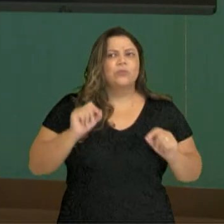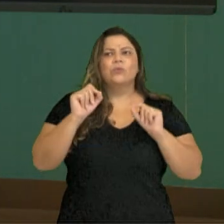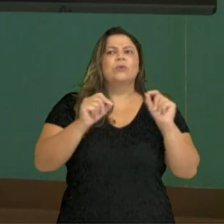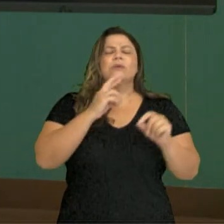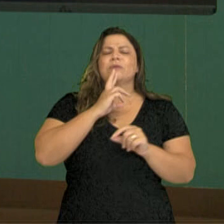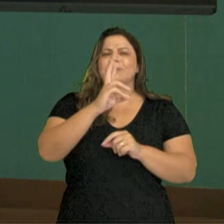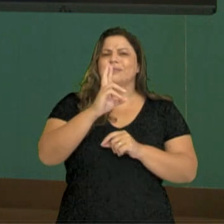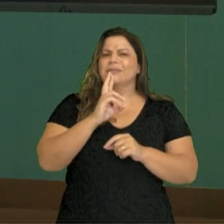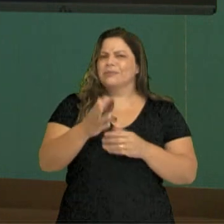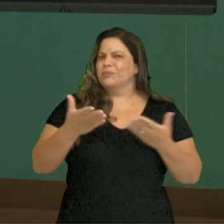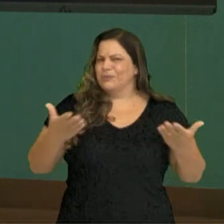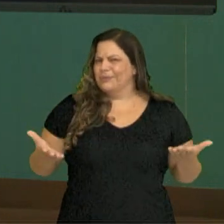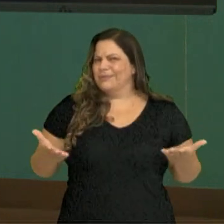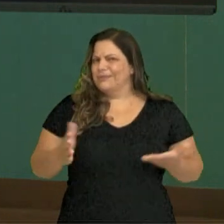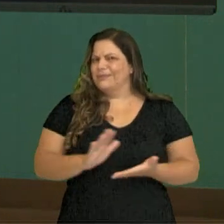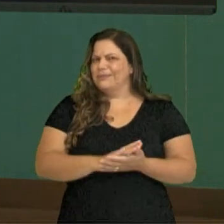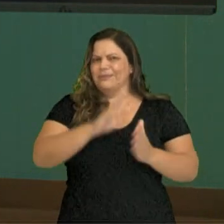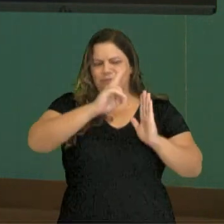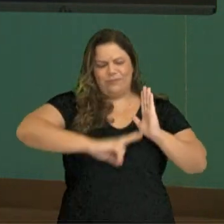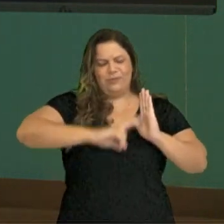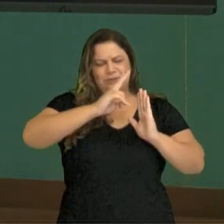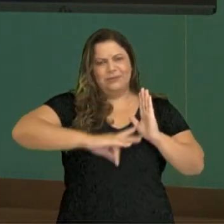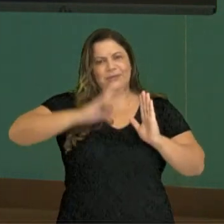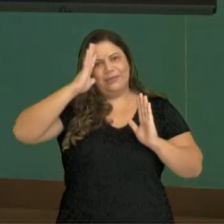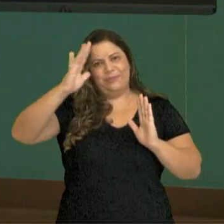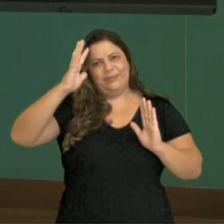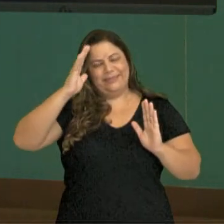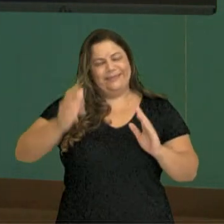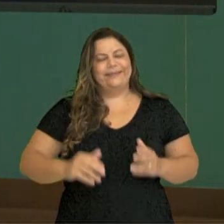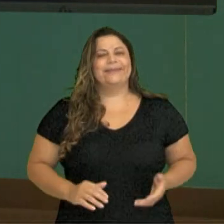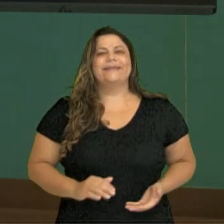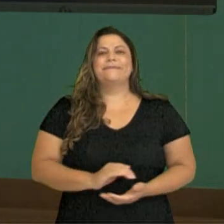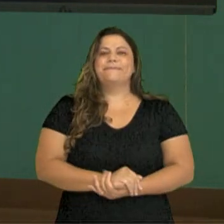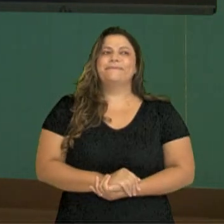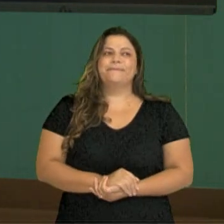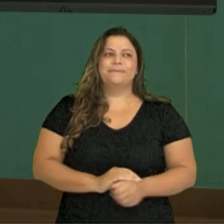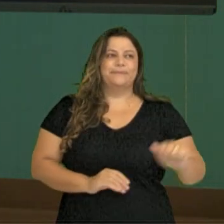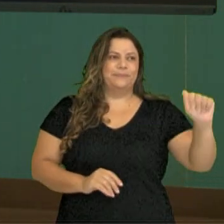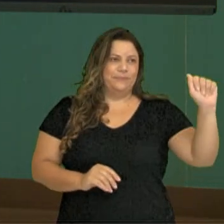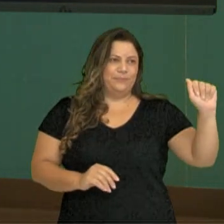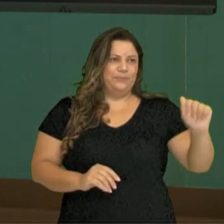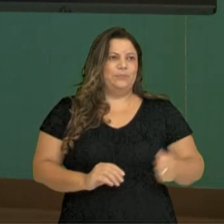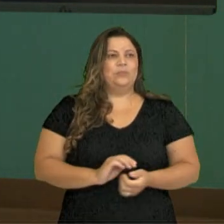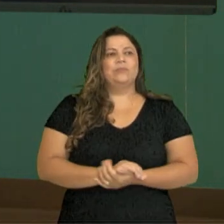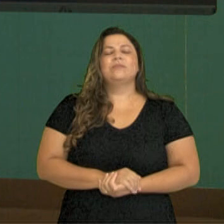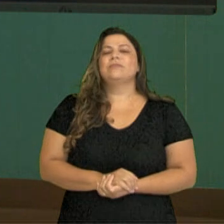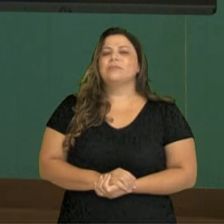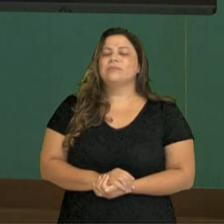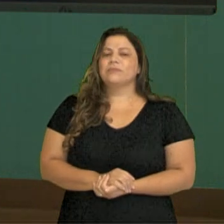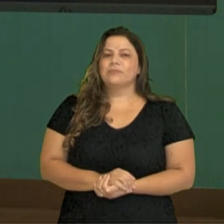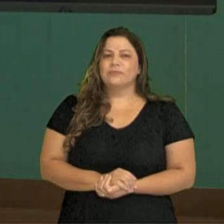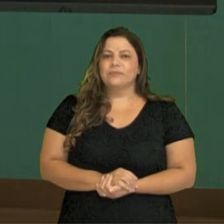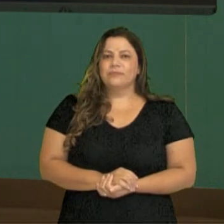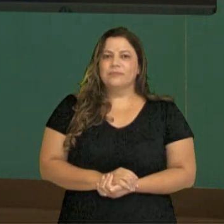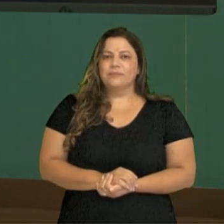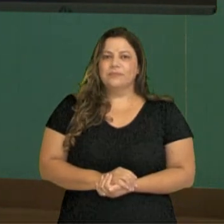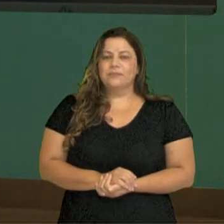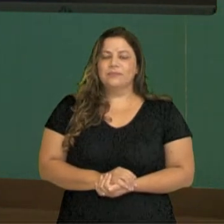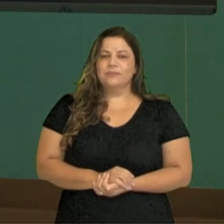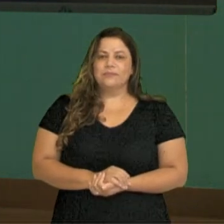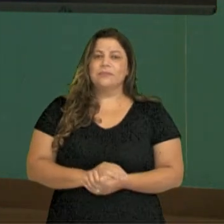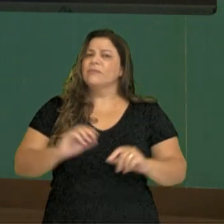responderíamos? Vamos ler e imaginar? Então, lá. Letra A. Where do you go when you are sick?